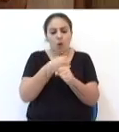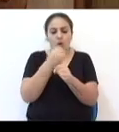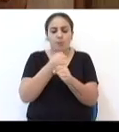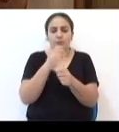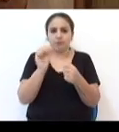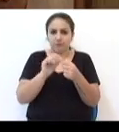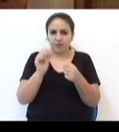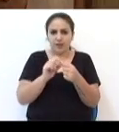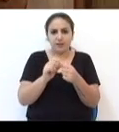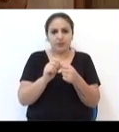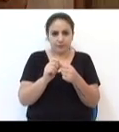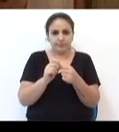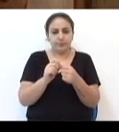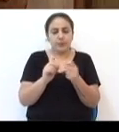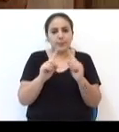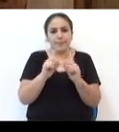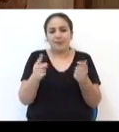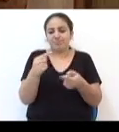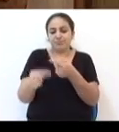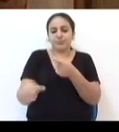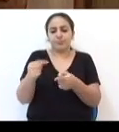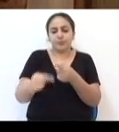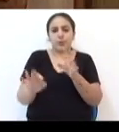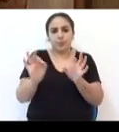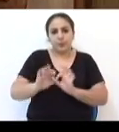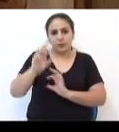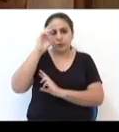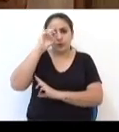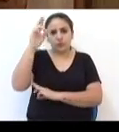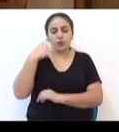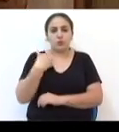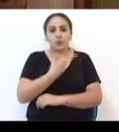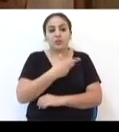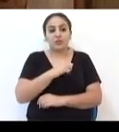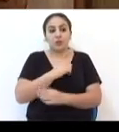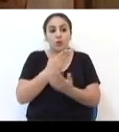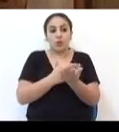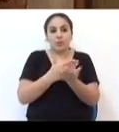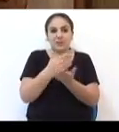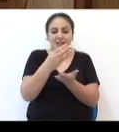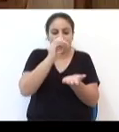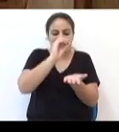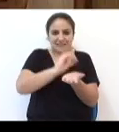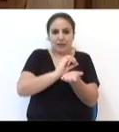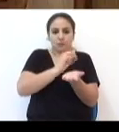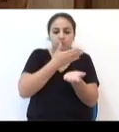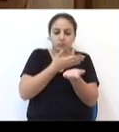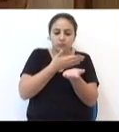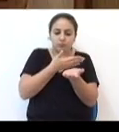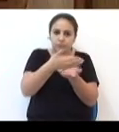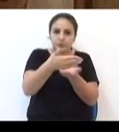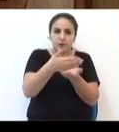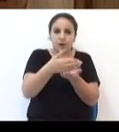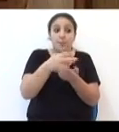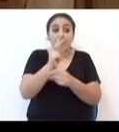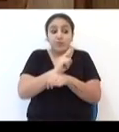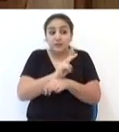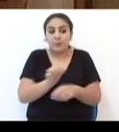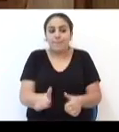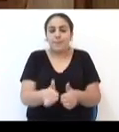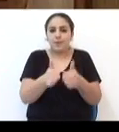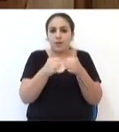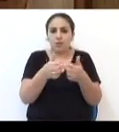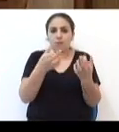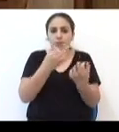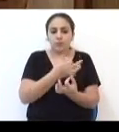com o plano diretor. Então, desta forma, nós queremos ter um marco zero, que daqui para frente haja uma fiscalização mais rígida, uma fiscalização